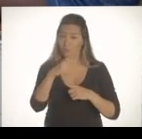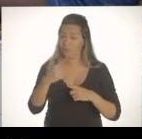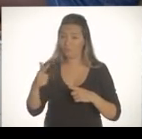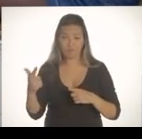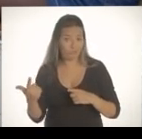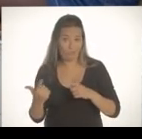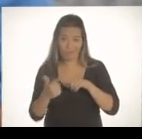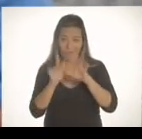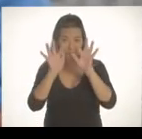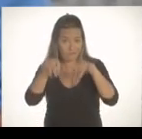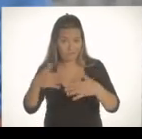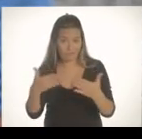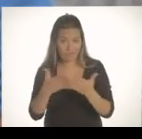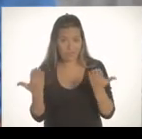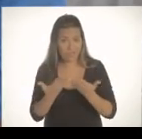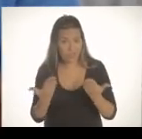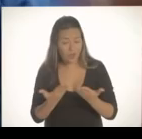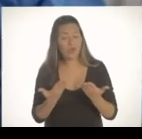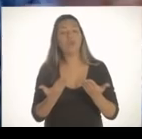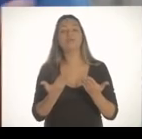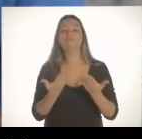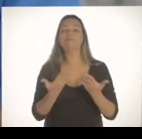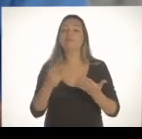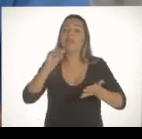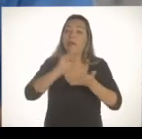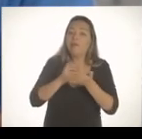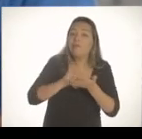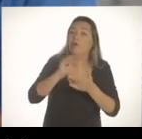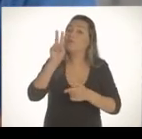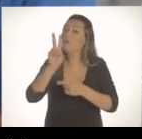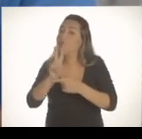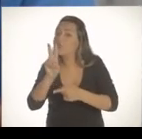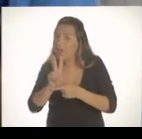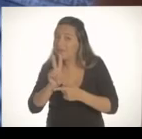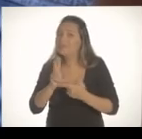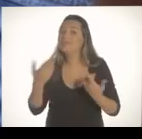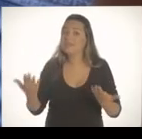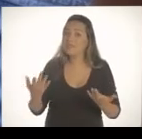obrigação da gente terminar. Não cobre tudo quanto é lugar. E não cobre em todos os horários.